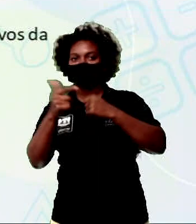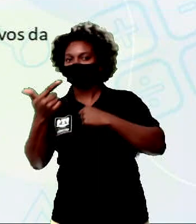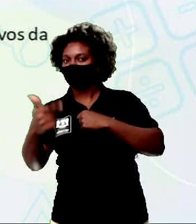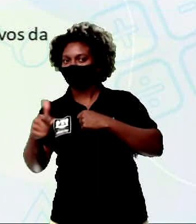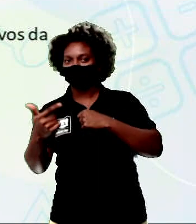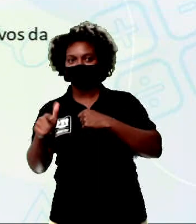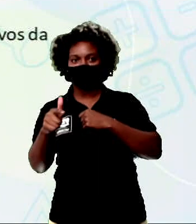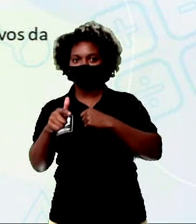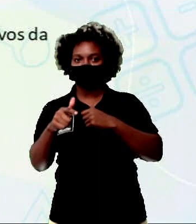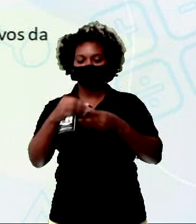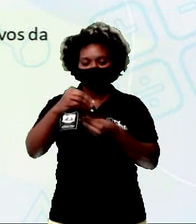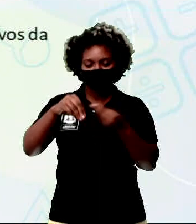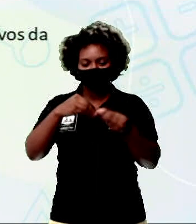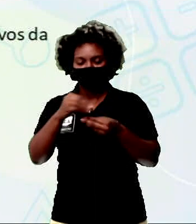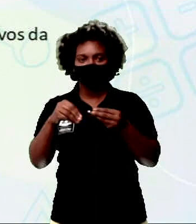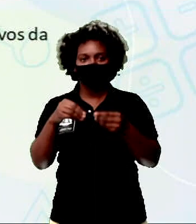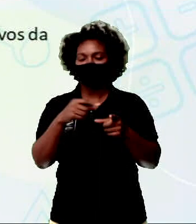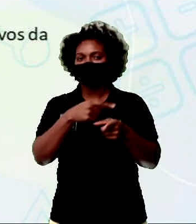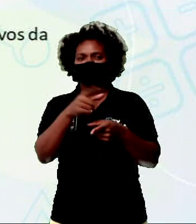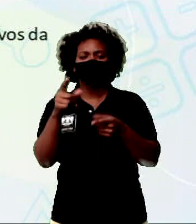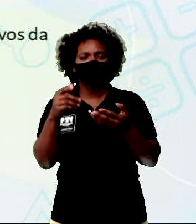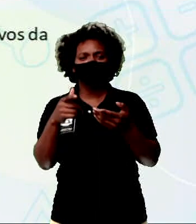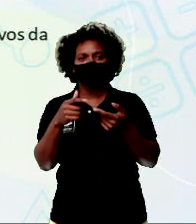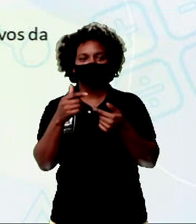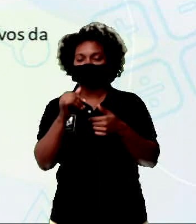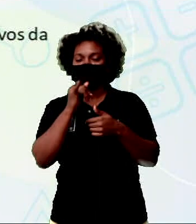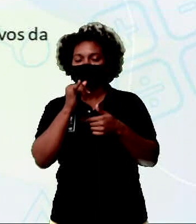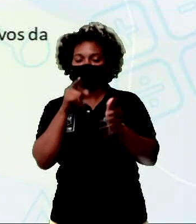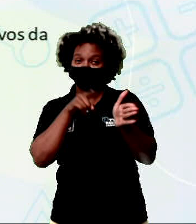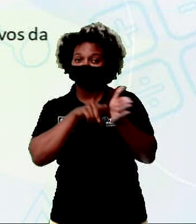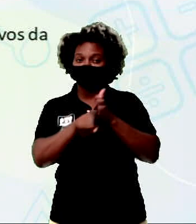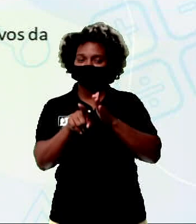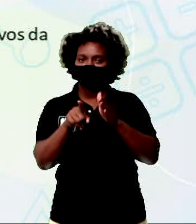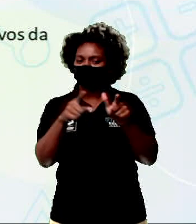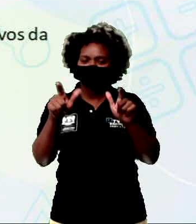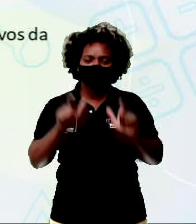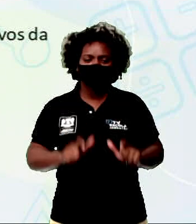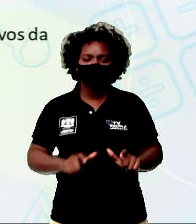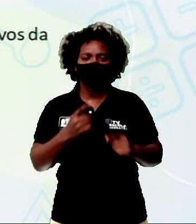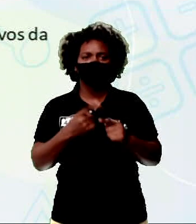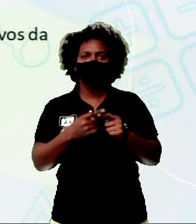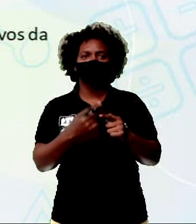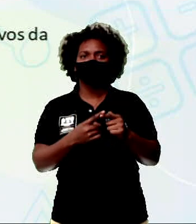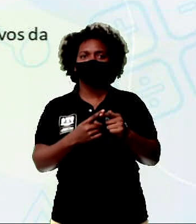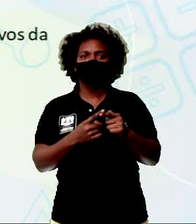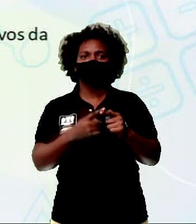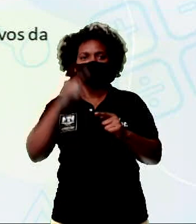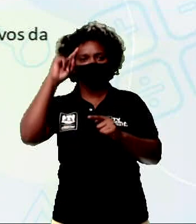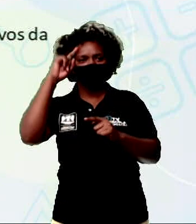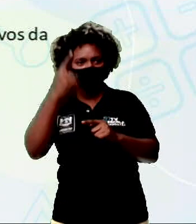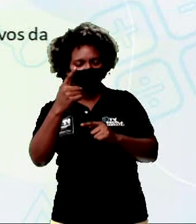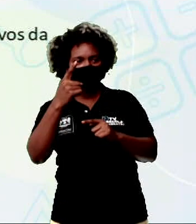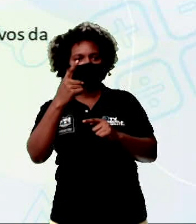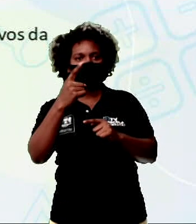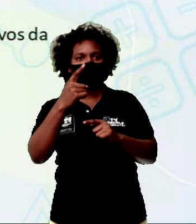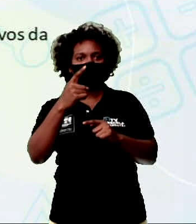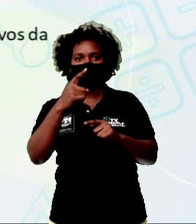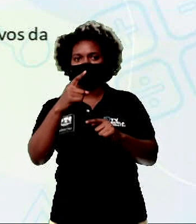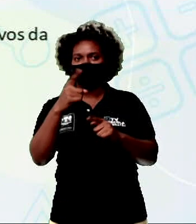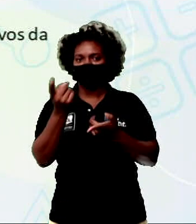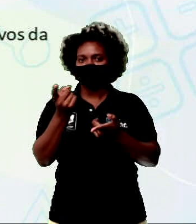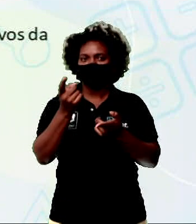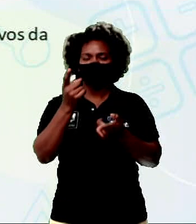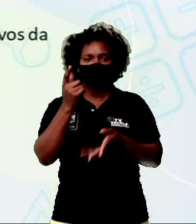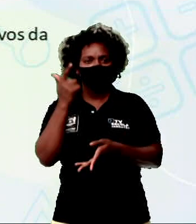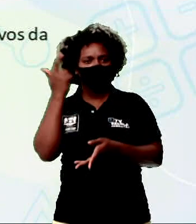dizendo, você está aqui por que... Desculpe, é uma pergunta, né? Você está aqui por que o dono do bar deixa você pendurar a